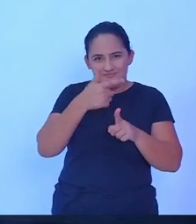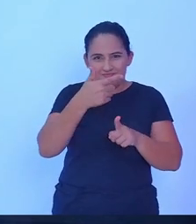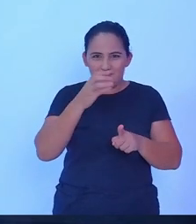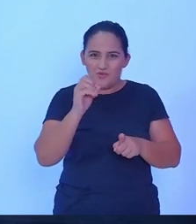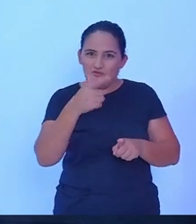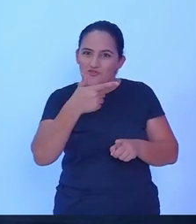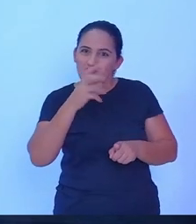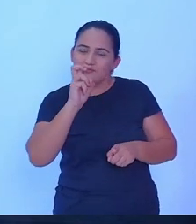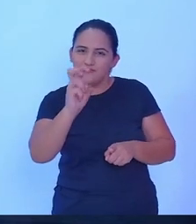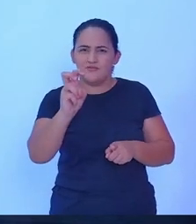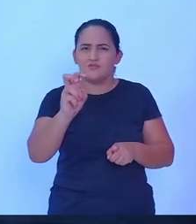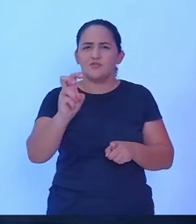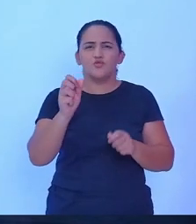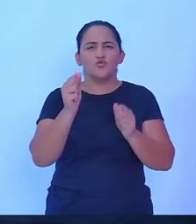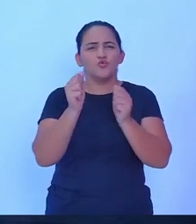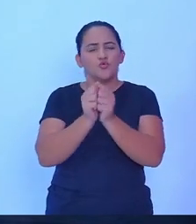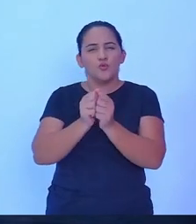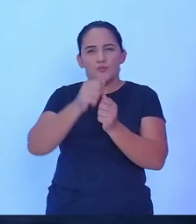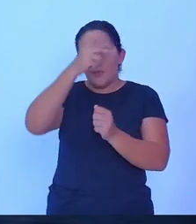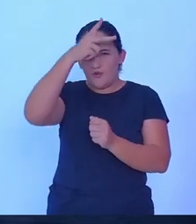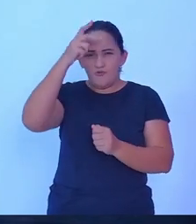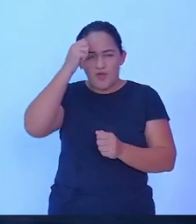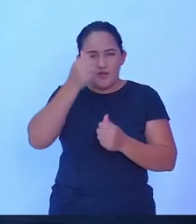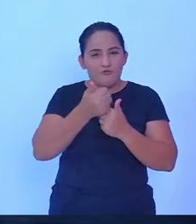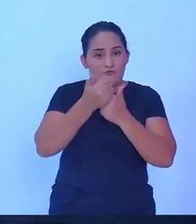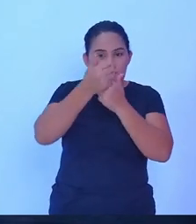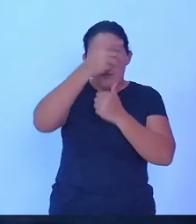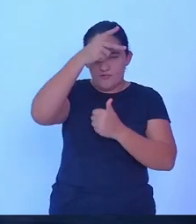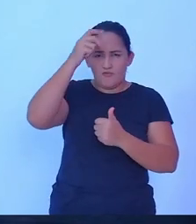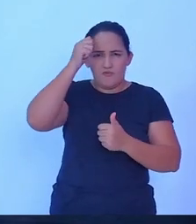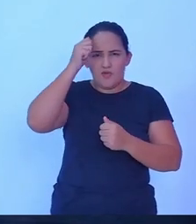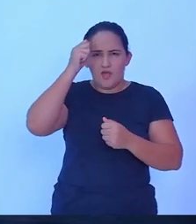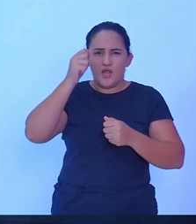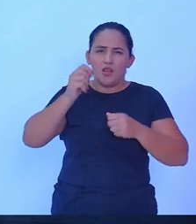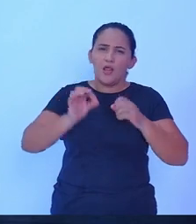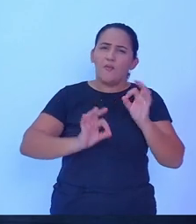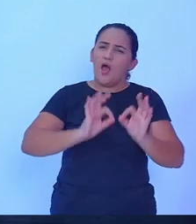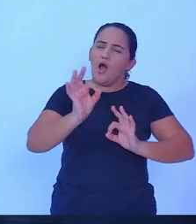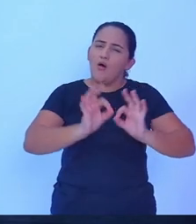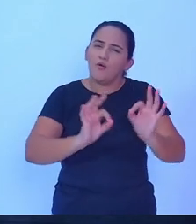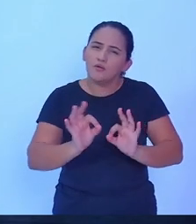unidos para administrar o nosso município para os próximos quatro anos.